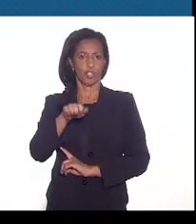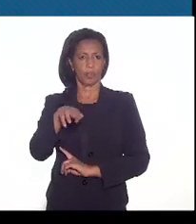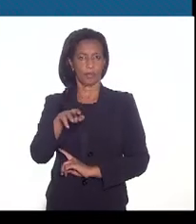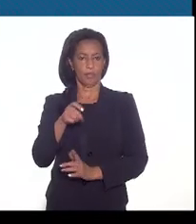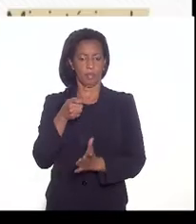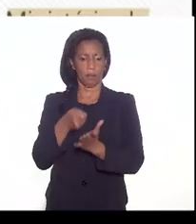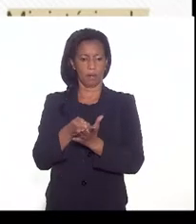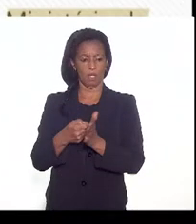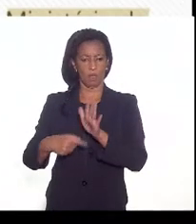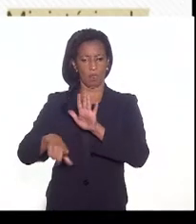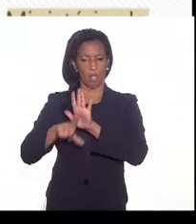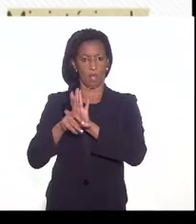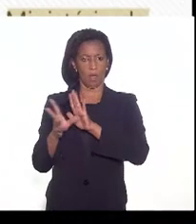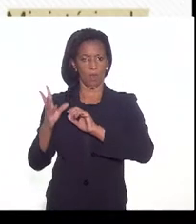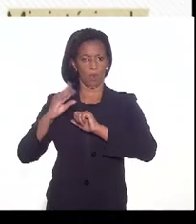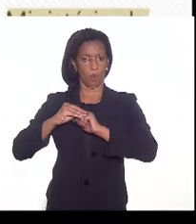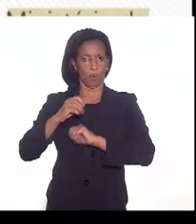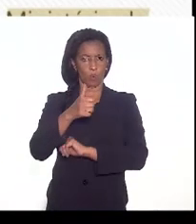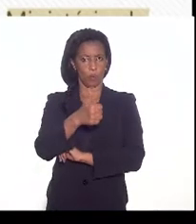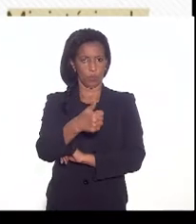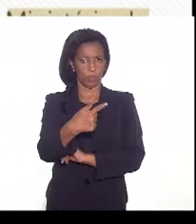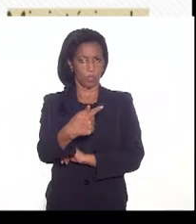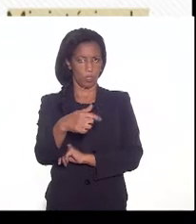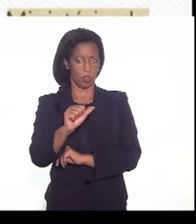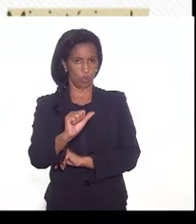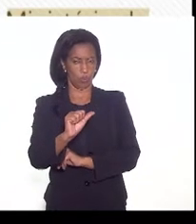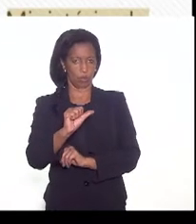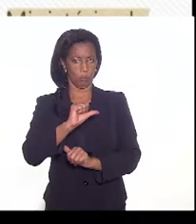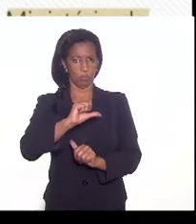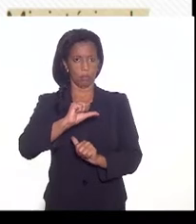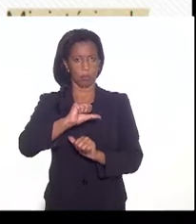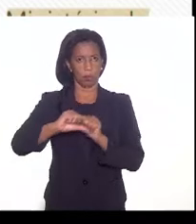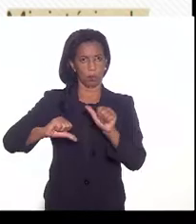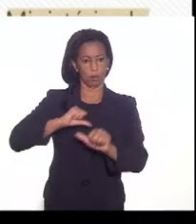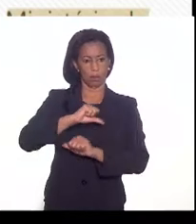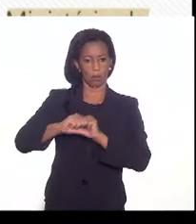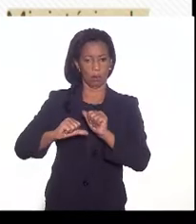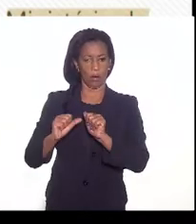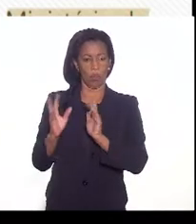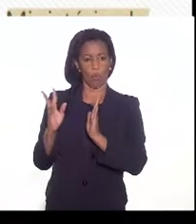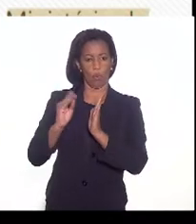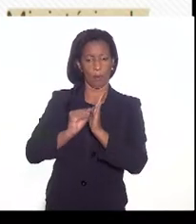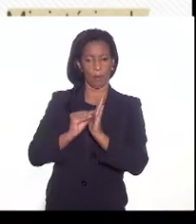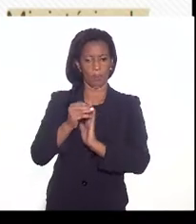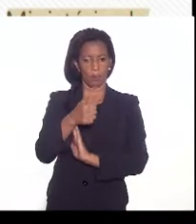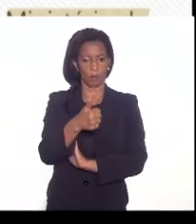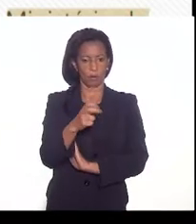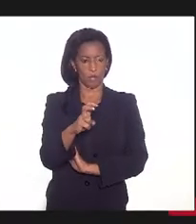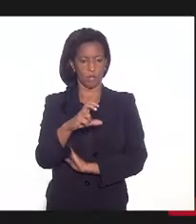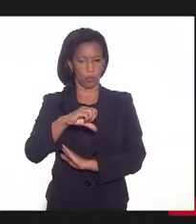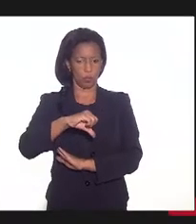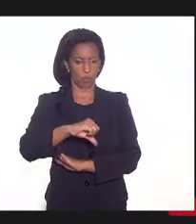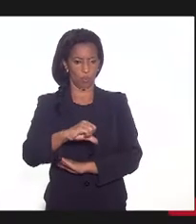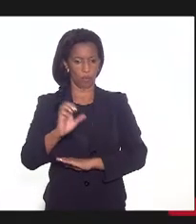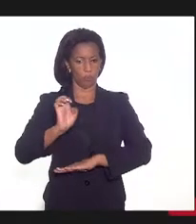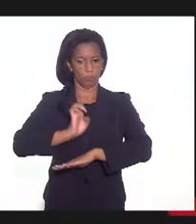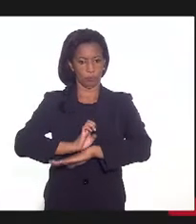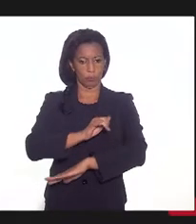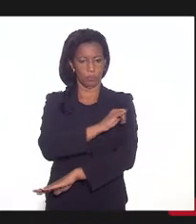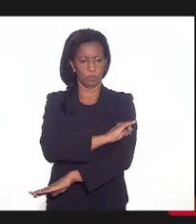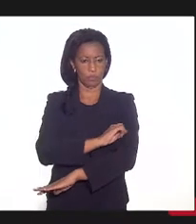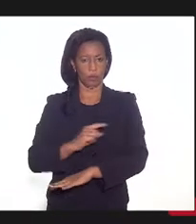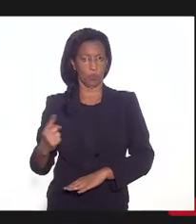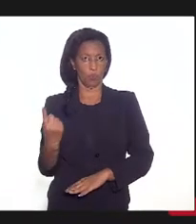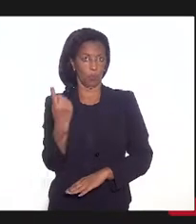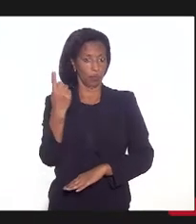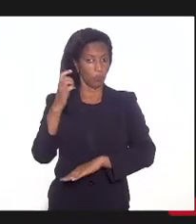da Lei Complementar 178, que alterou a Lei Complementar 159. O Estado do Rio de Janeiro foi o